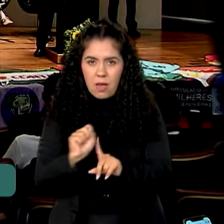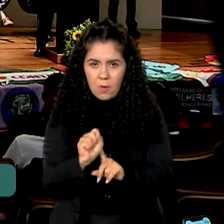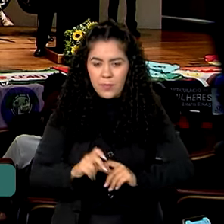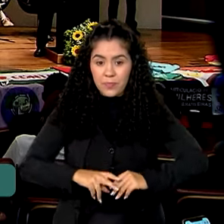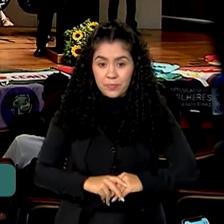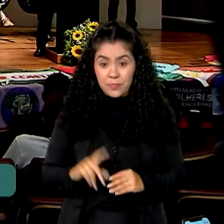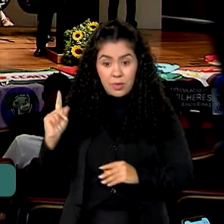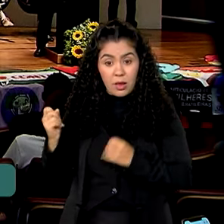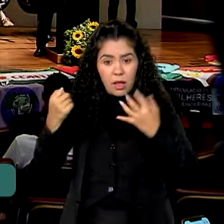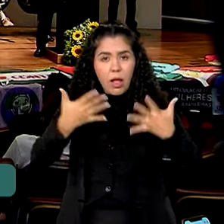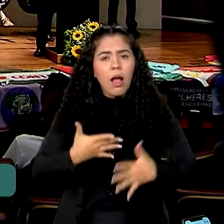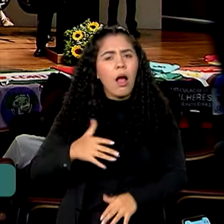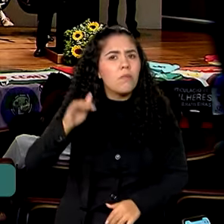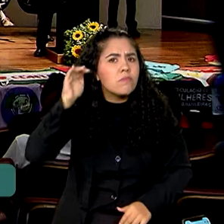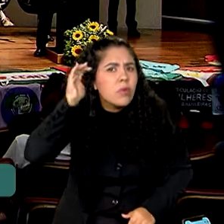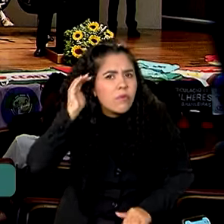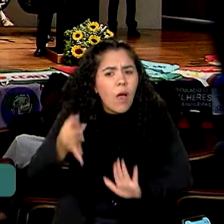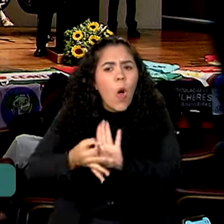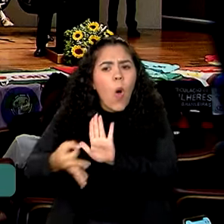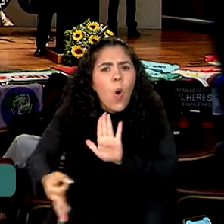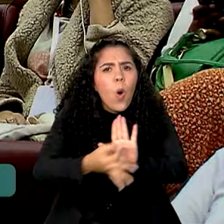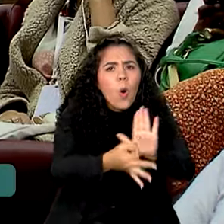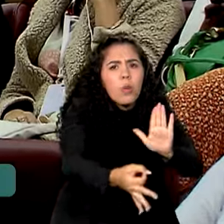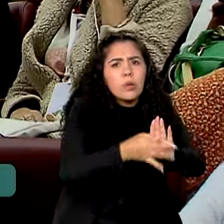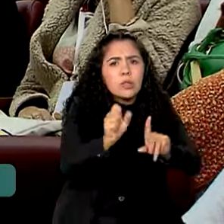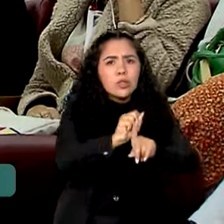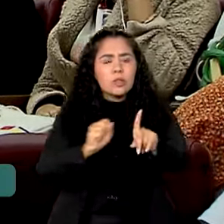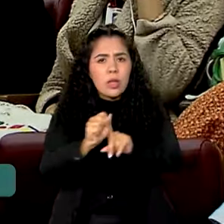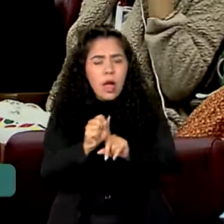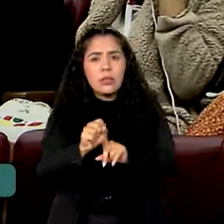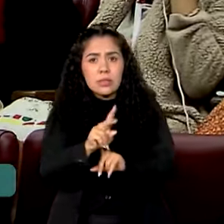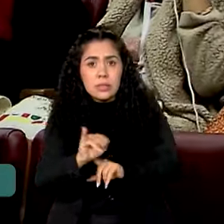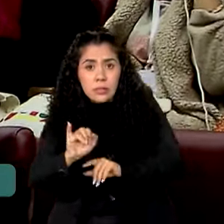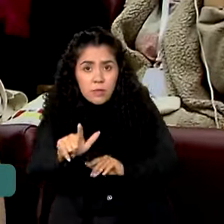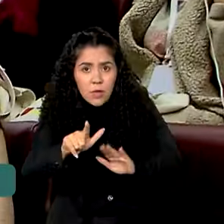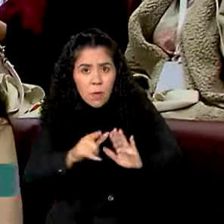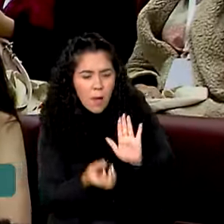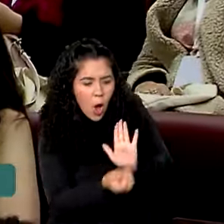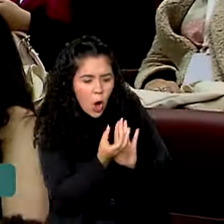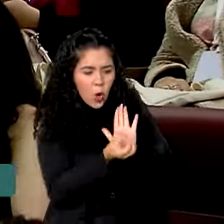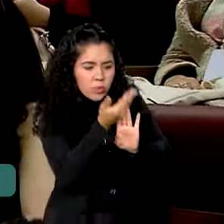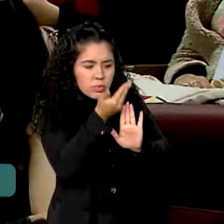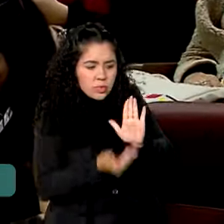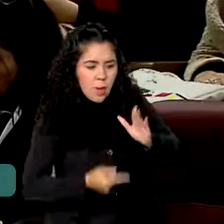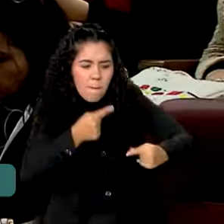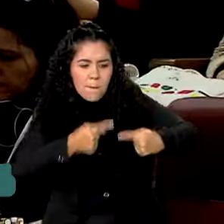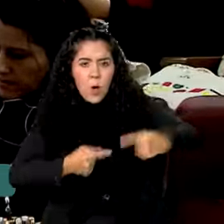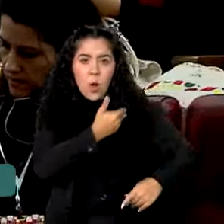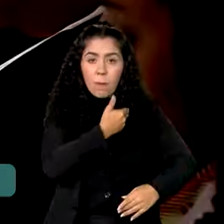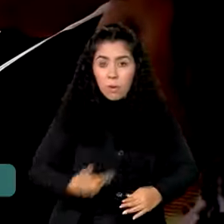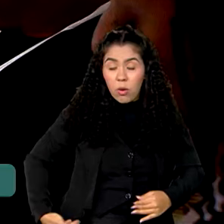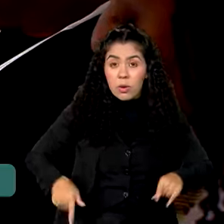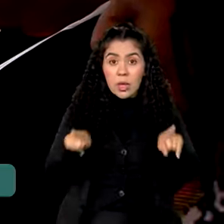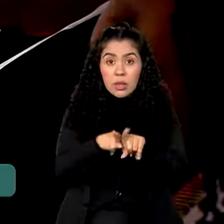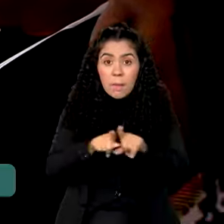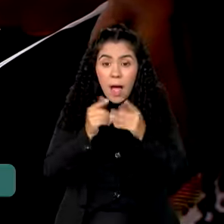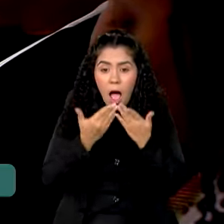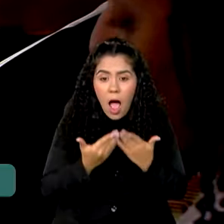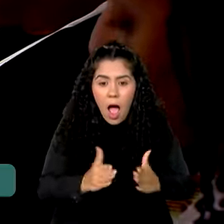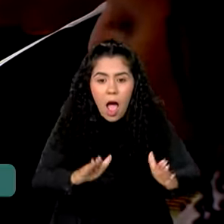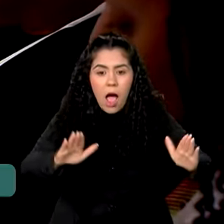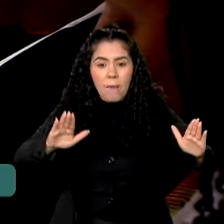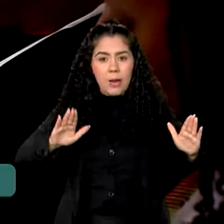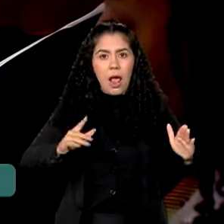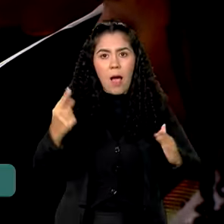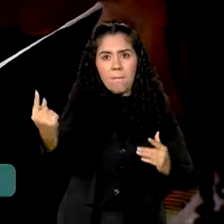Ouvir a sociedade civil no processo de construção de políticas públicas e ampliar a participação de